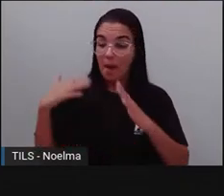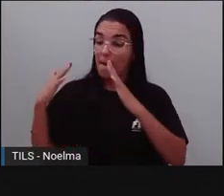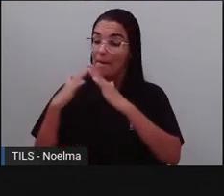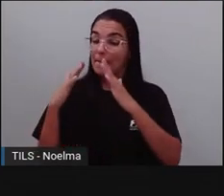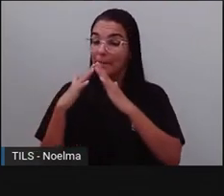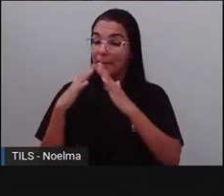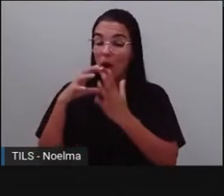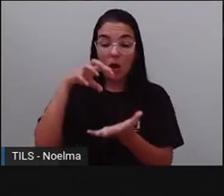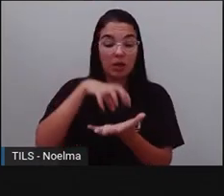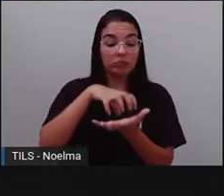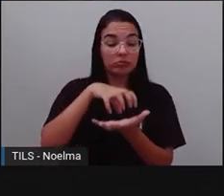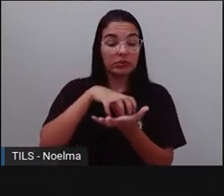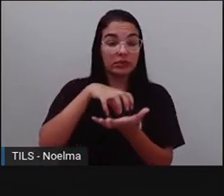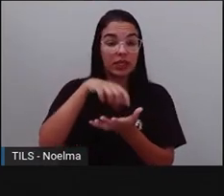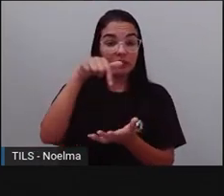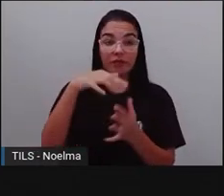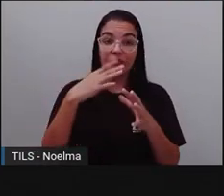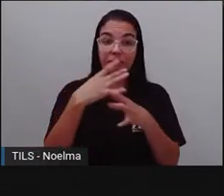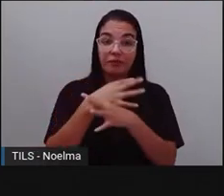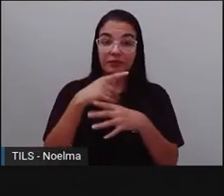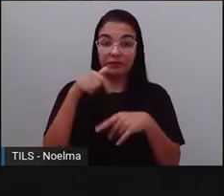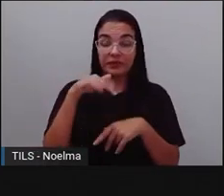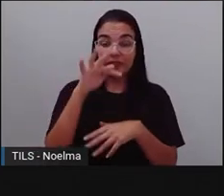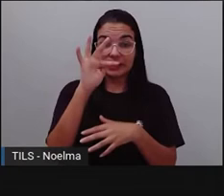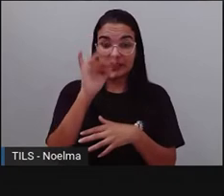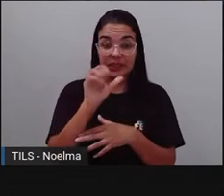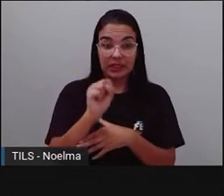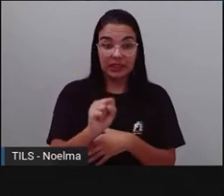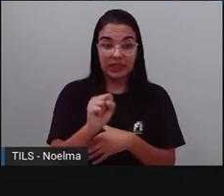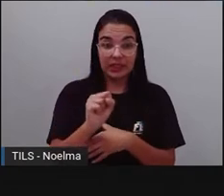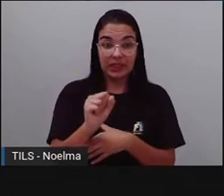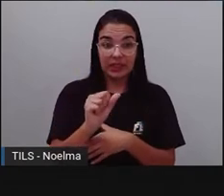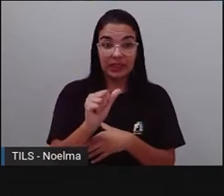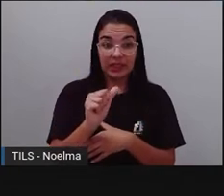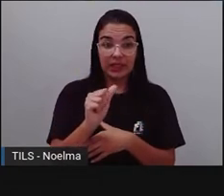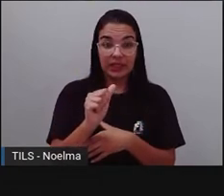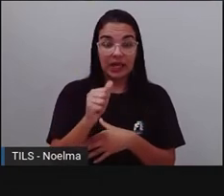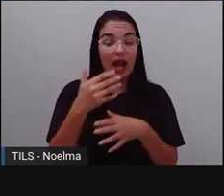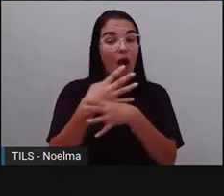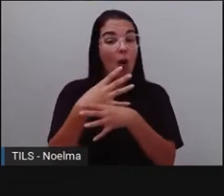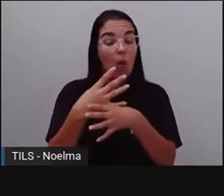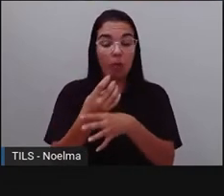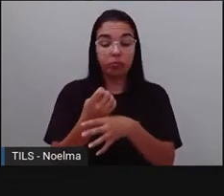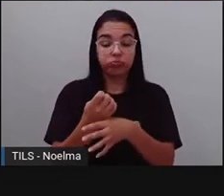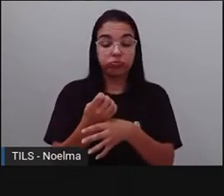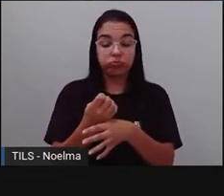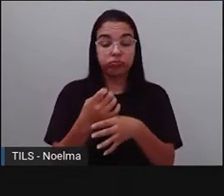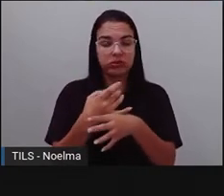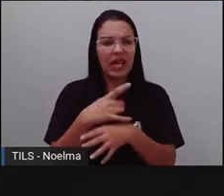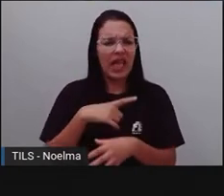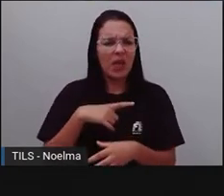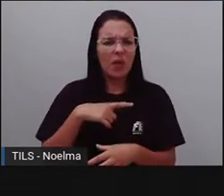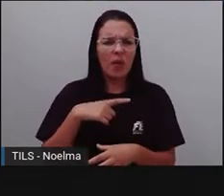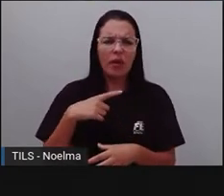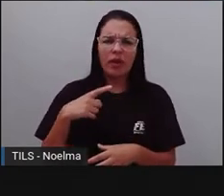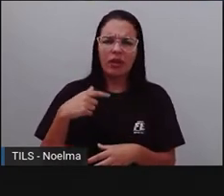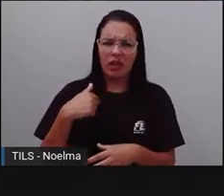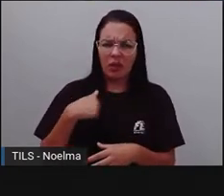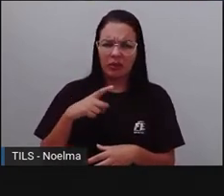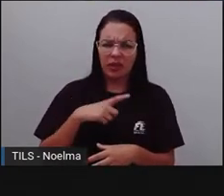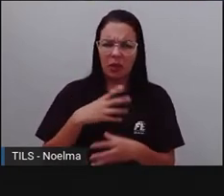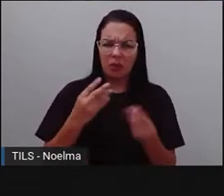aqui na parte do centro de Feira de Santana, na parte mais urbana, certo? Será que eu tenho tanto contato com a